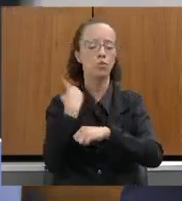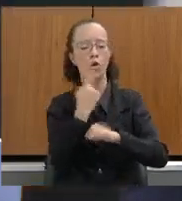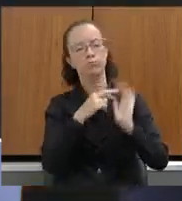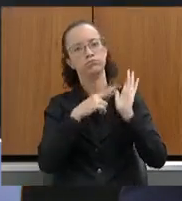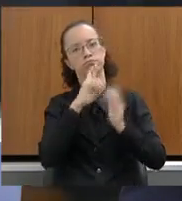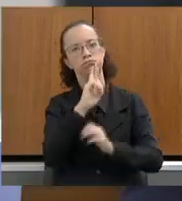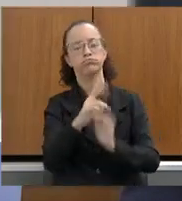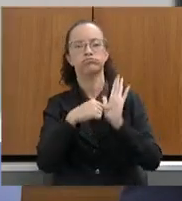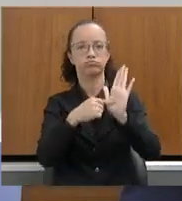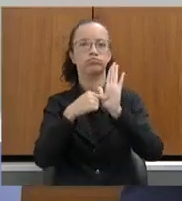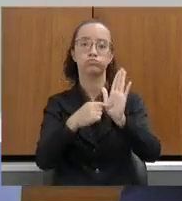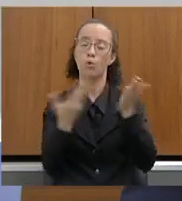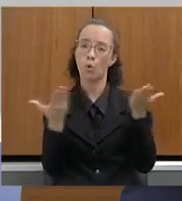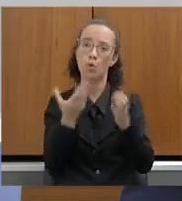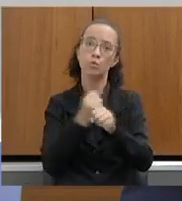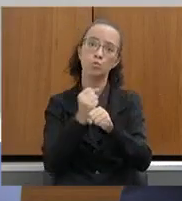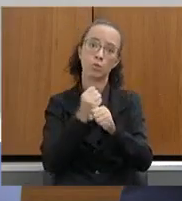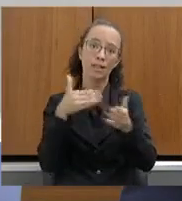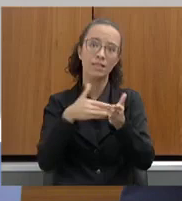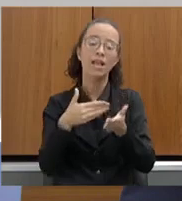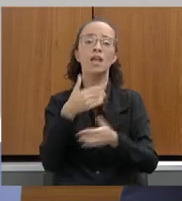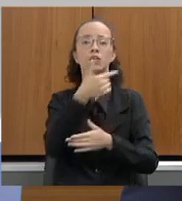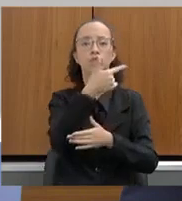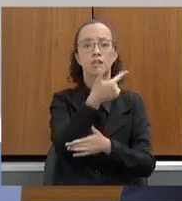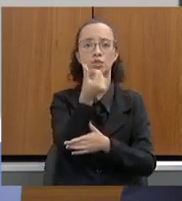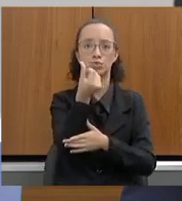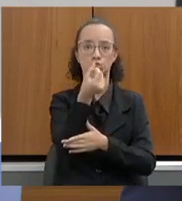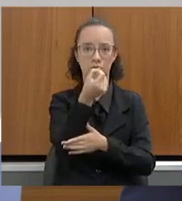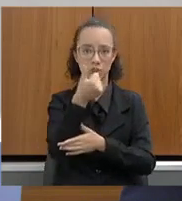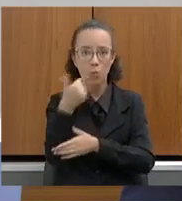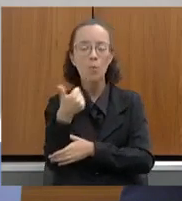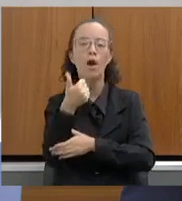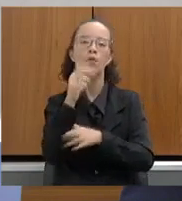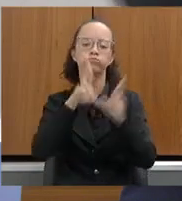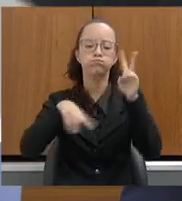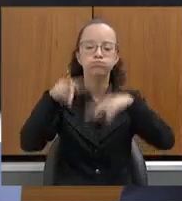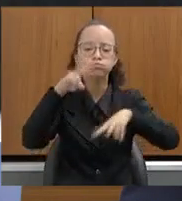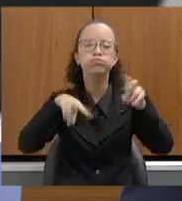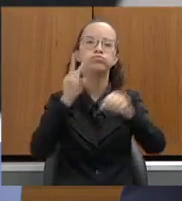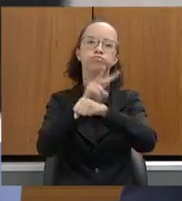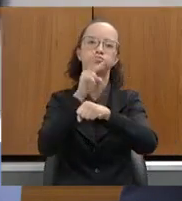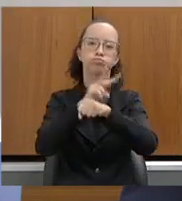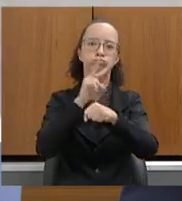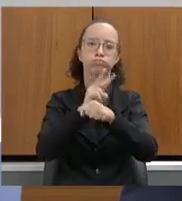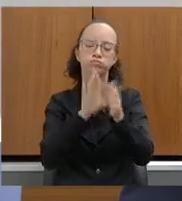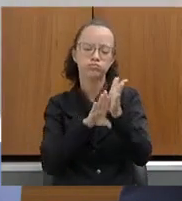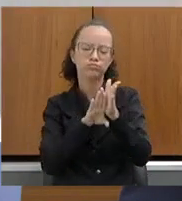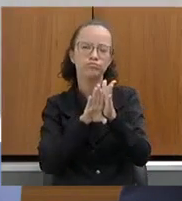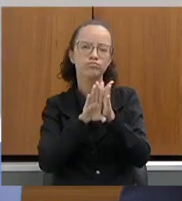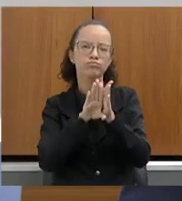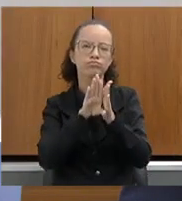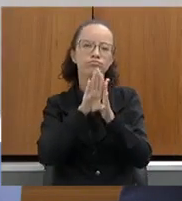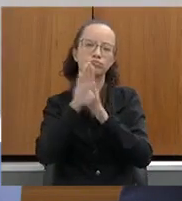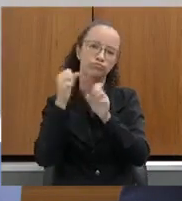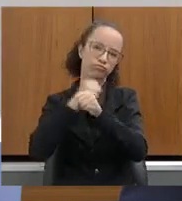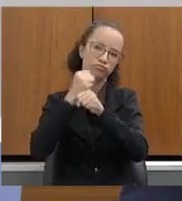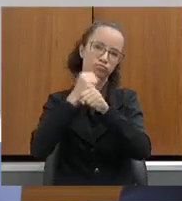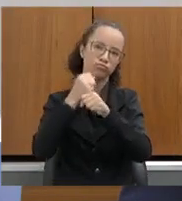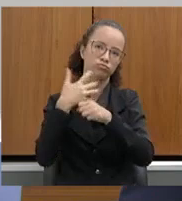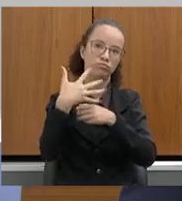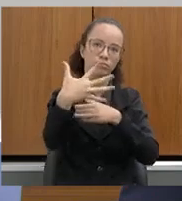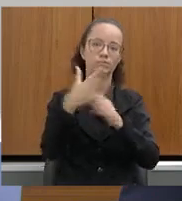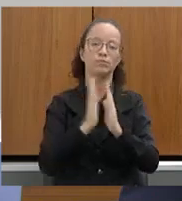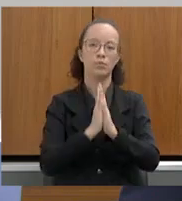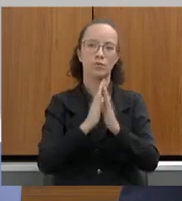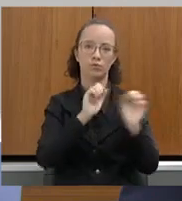Esse ano, até o presente momento, 201 fiscalizações realizadas com o número crescente ao longo dos anos. Por